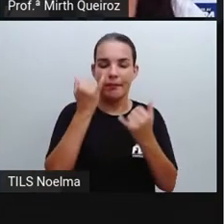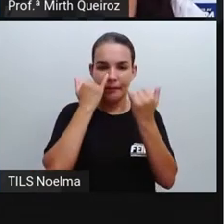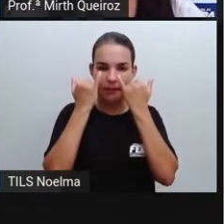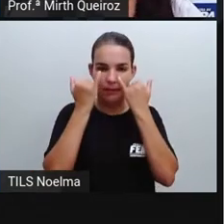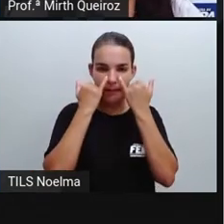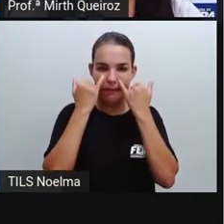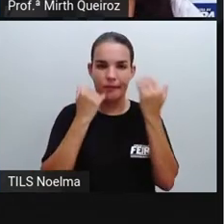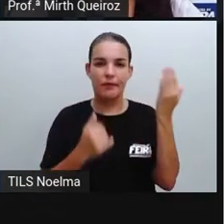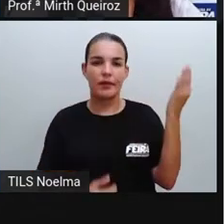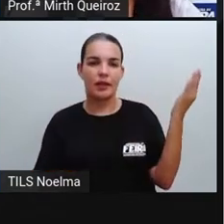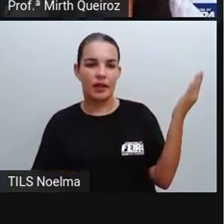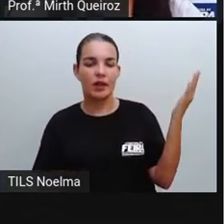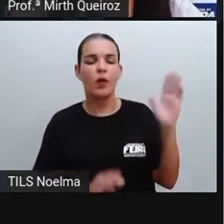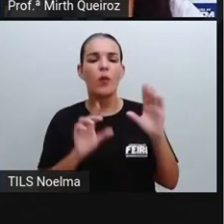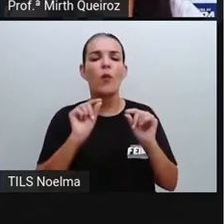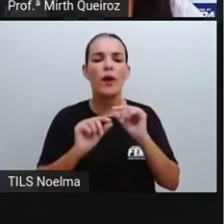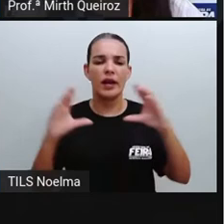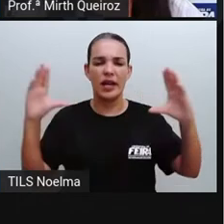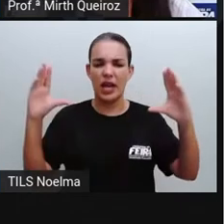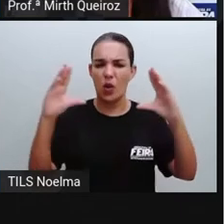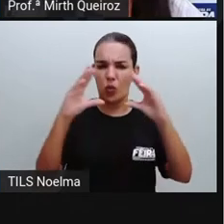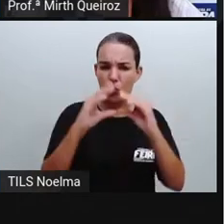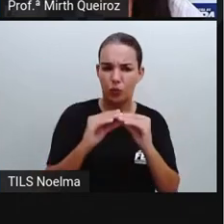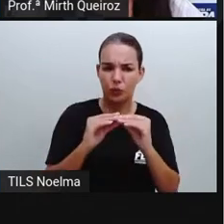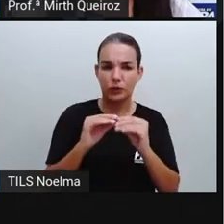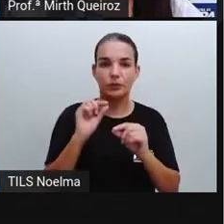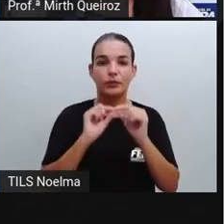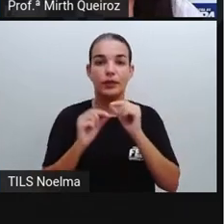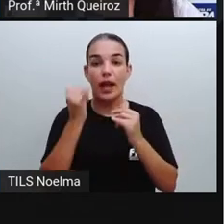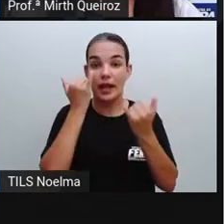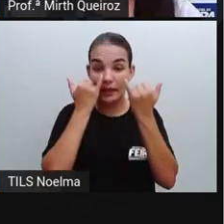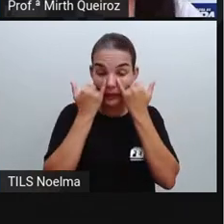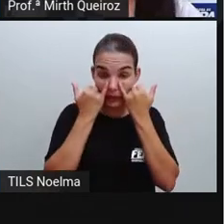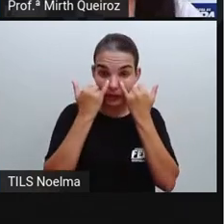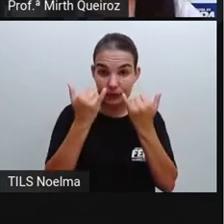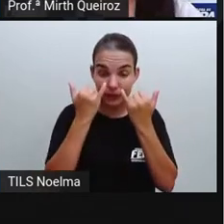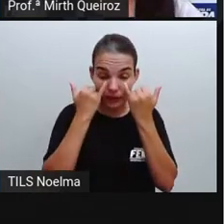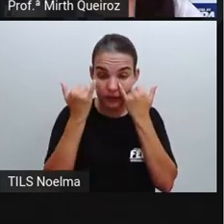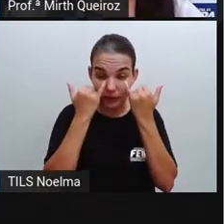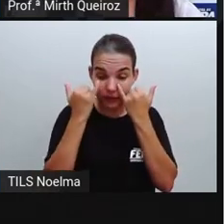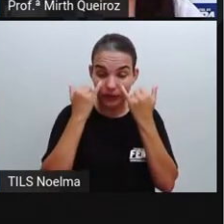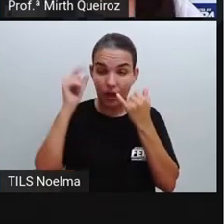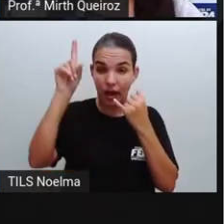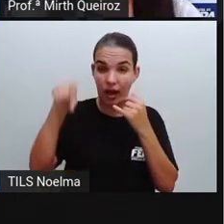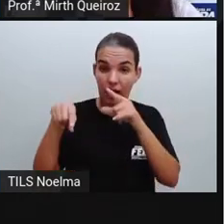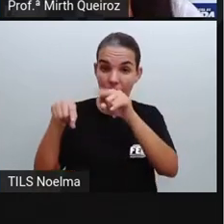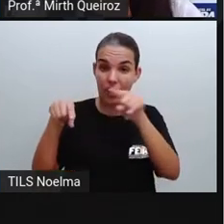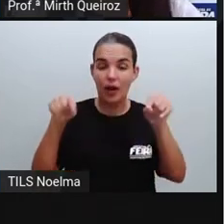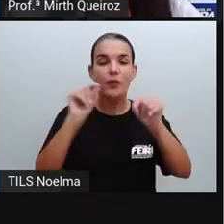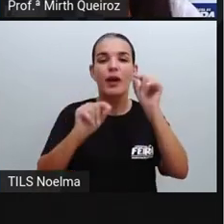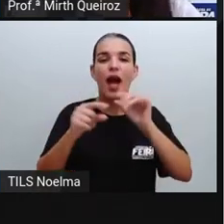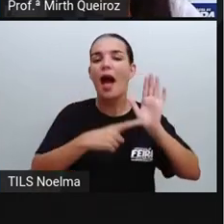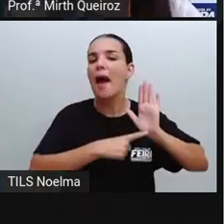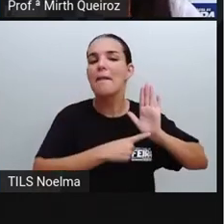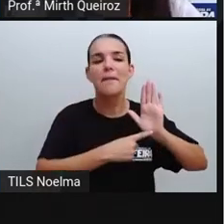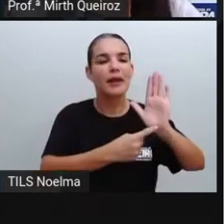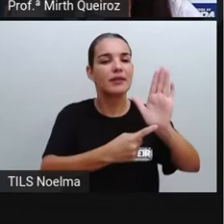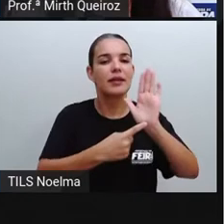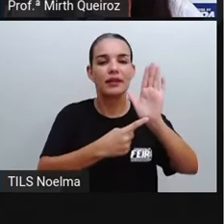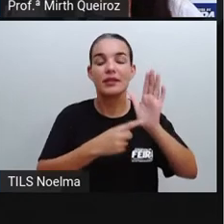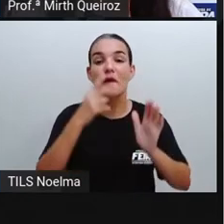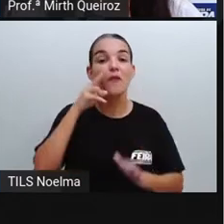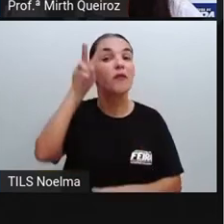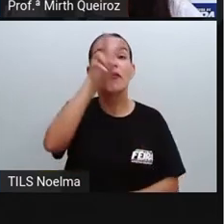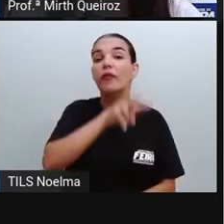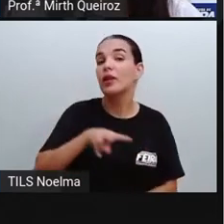Em síntese, o infográfico é a apresentação visual da informação,